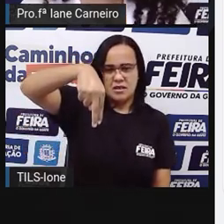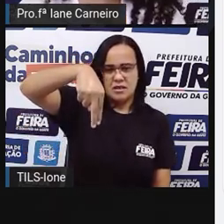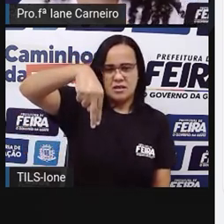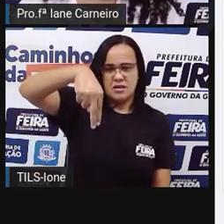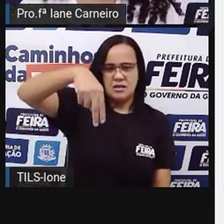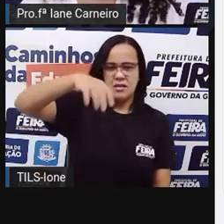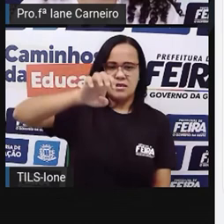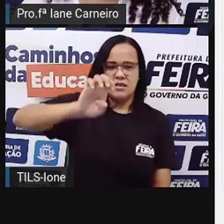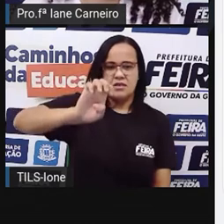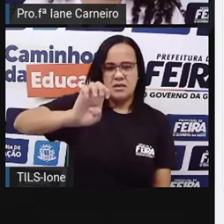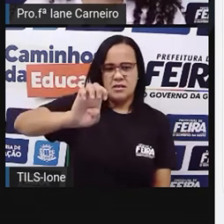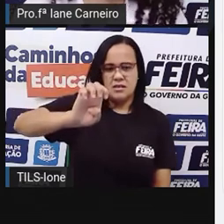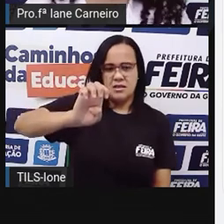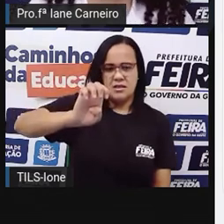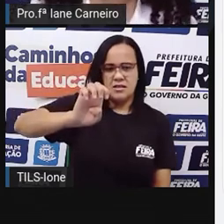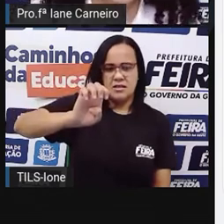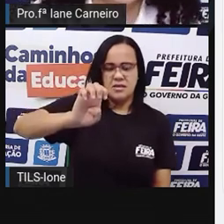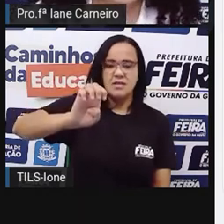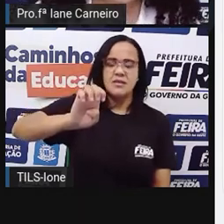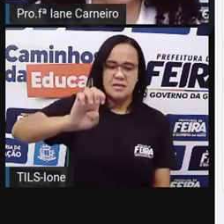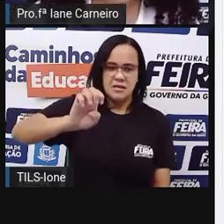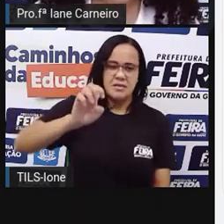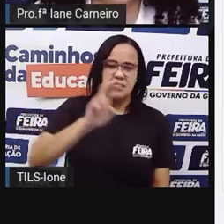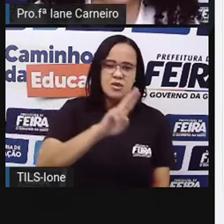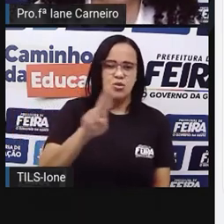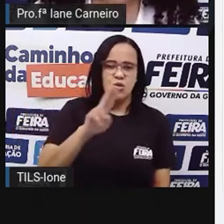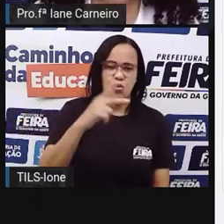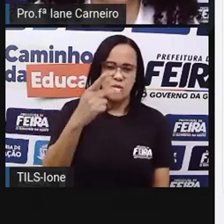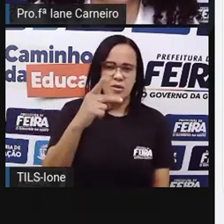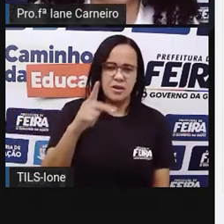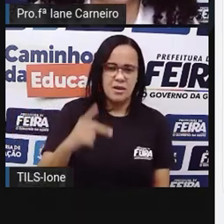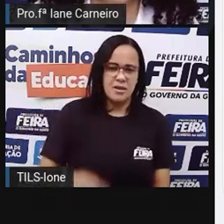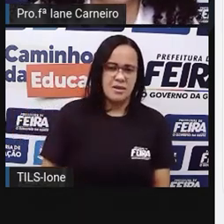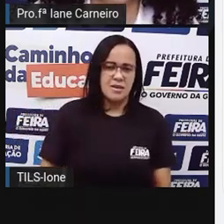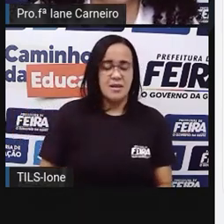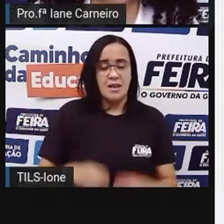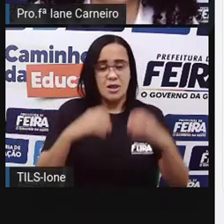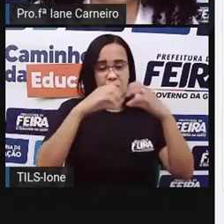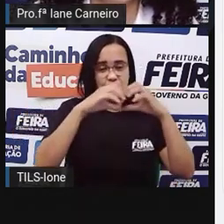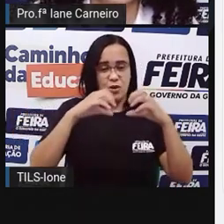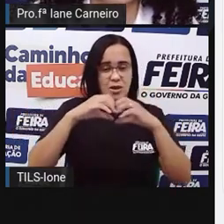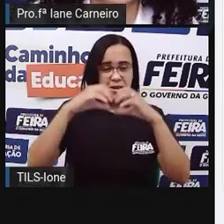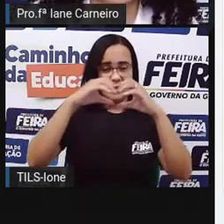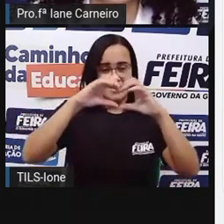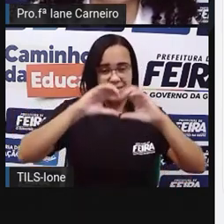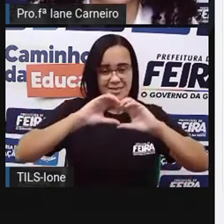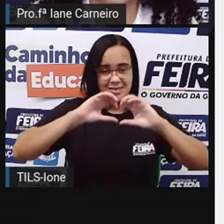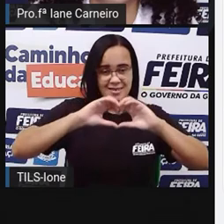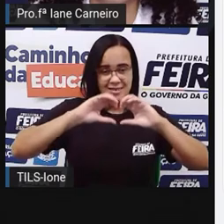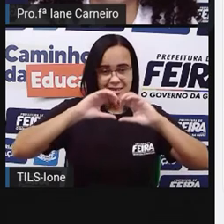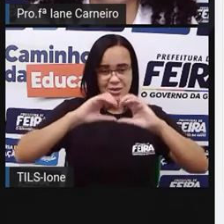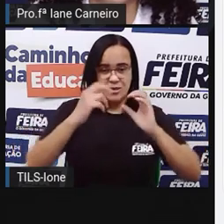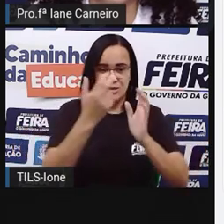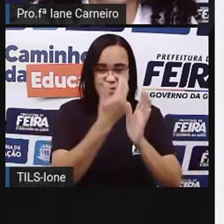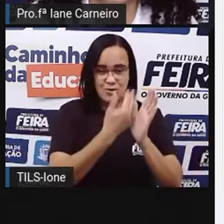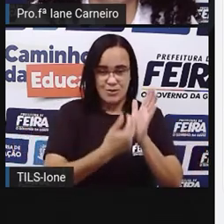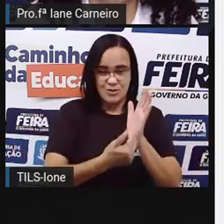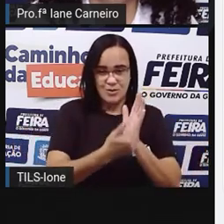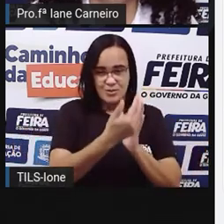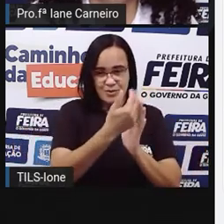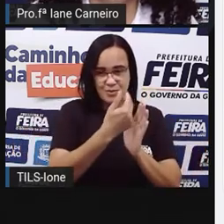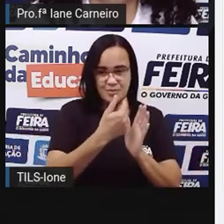Ni. Eu ia fazer o meu nome assim, Iane. Aí aqui eu botava corações. Eu ia enfeitando, né? Aqui eu fazia